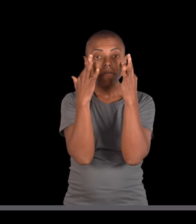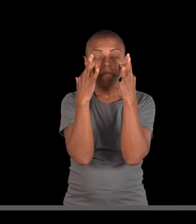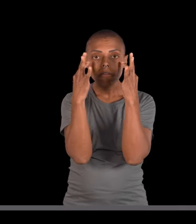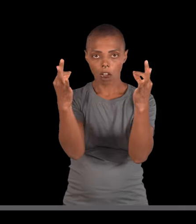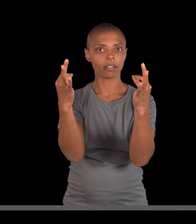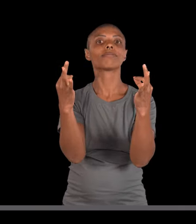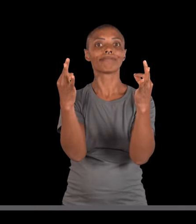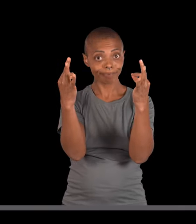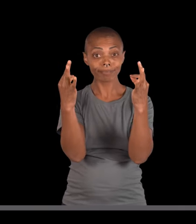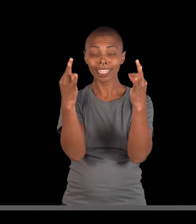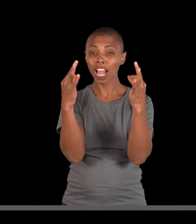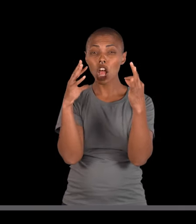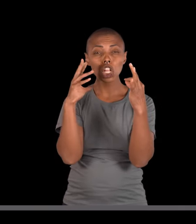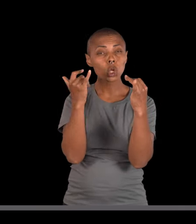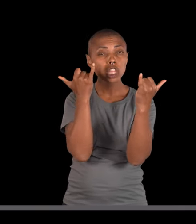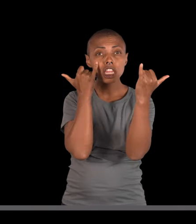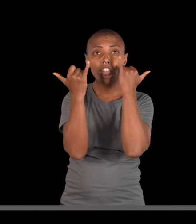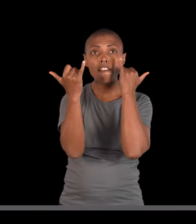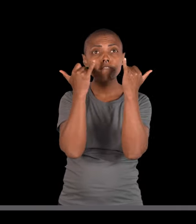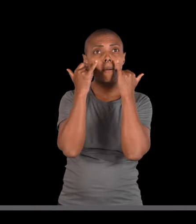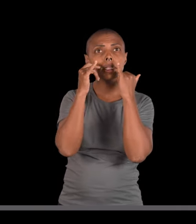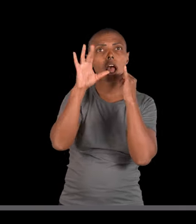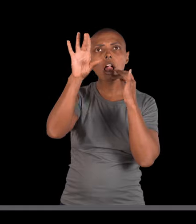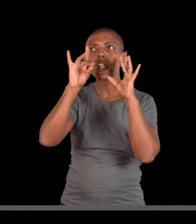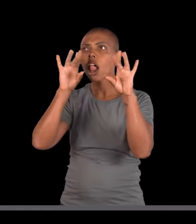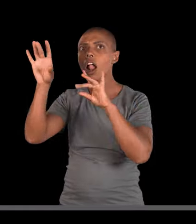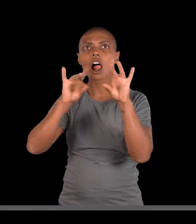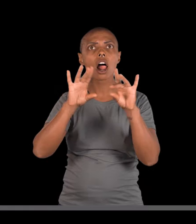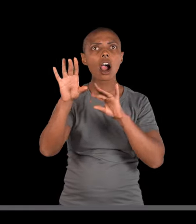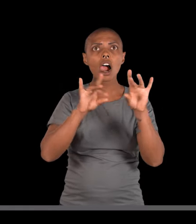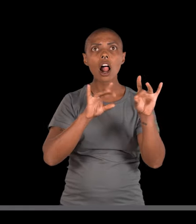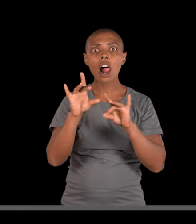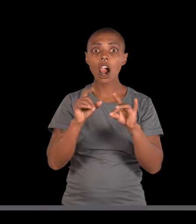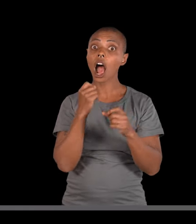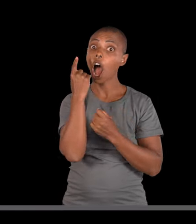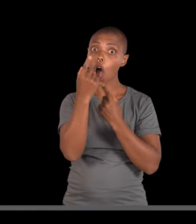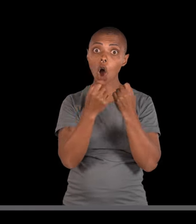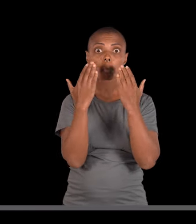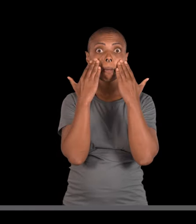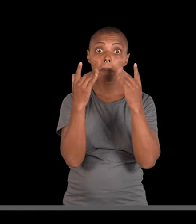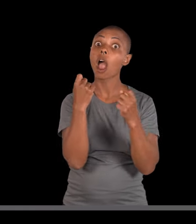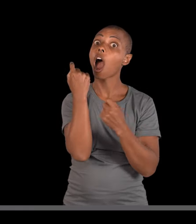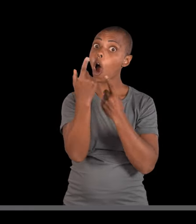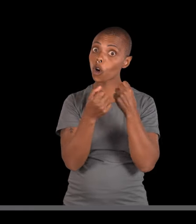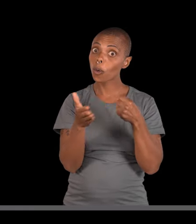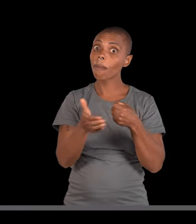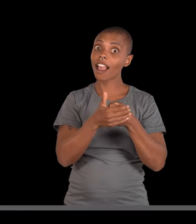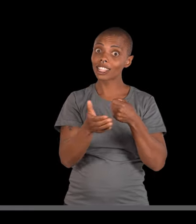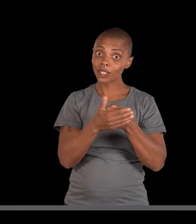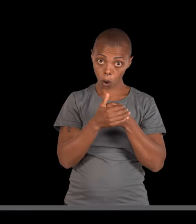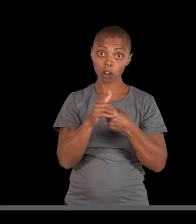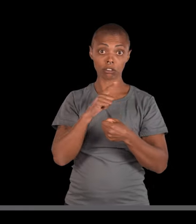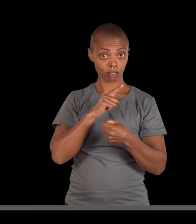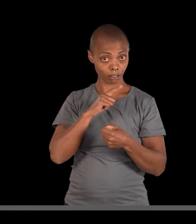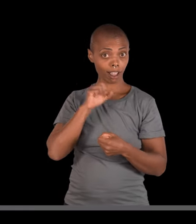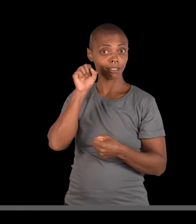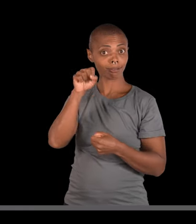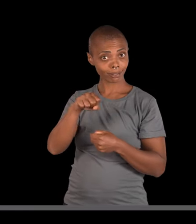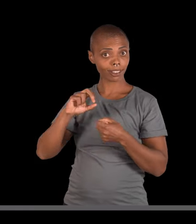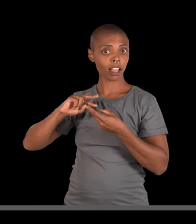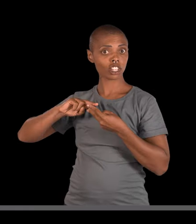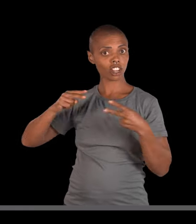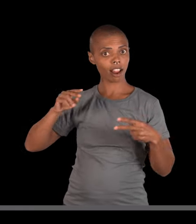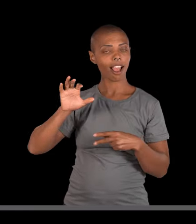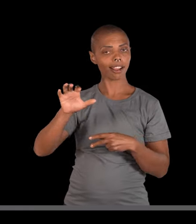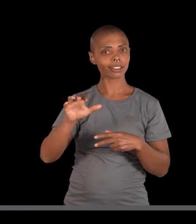com sangue no olho, retirando todas as informações, as que estão na tua cara e aquelas que estão escondidinhas,